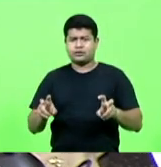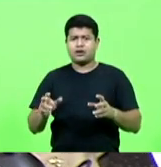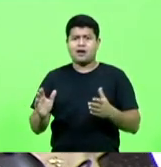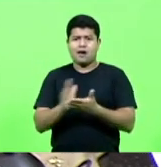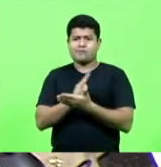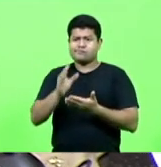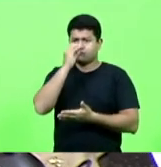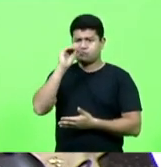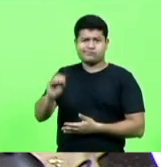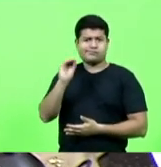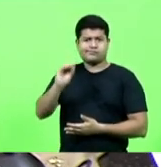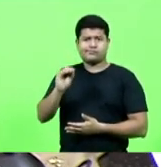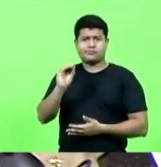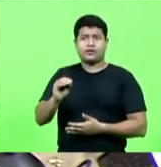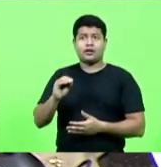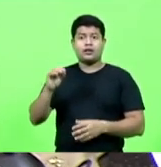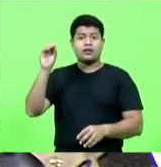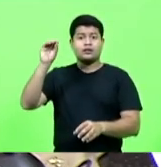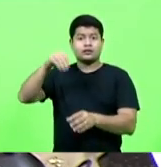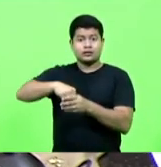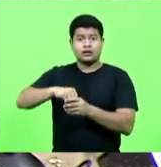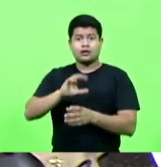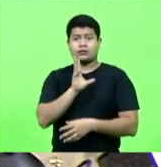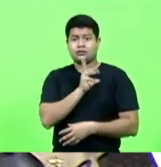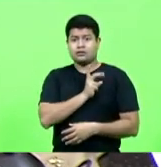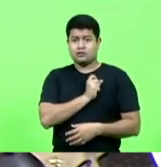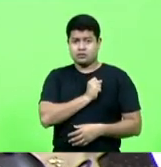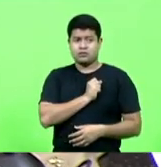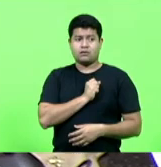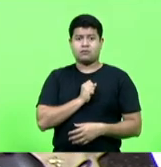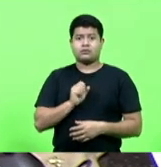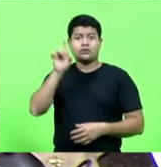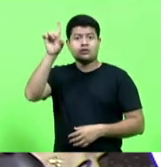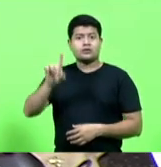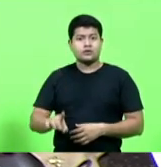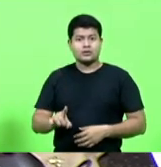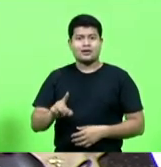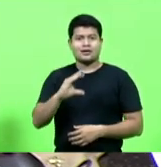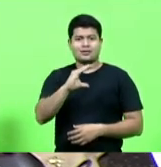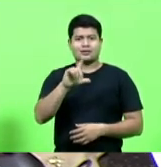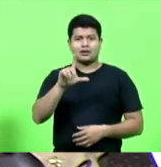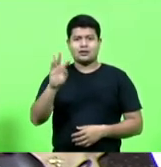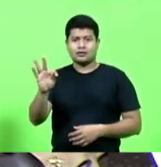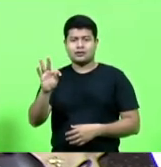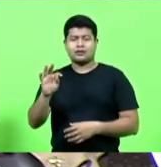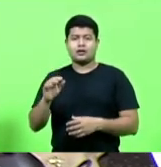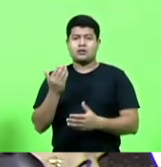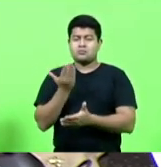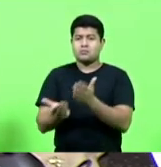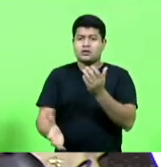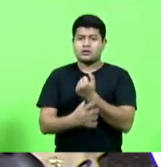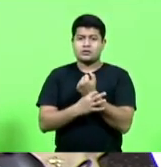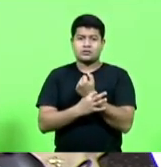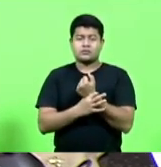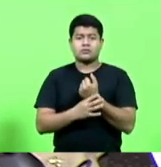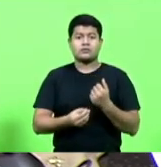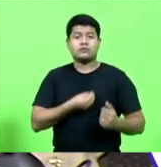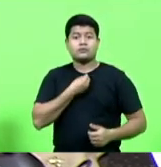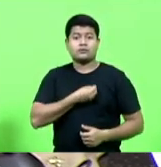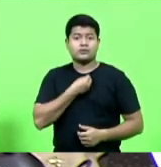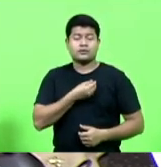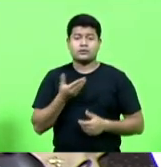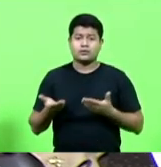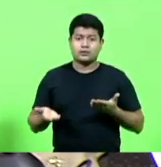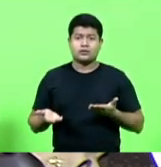dentro do SAMU, os seus direitos trabalhistas, que estão perdendo o seguro de vida, perderam o seguro de vida, que estão,